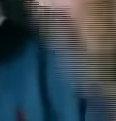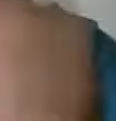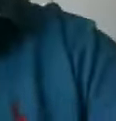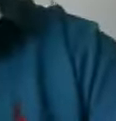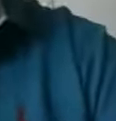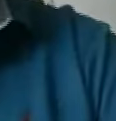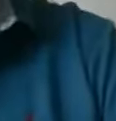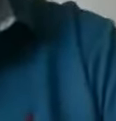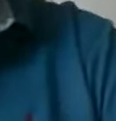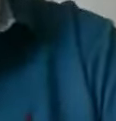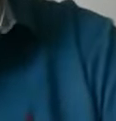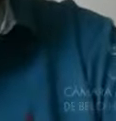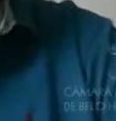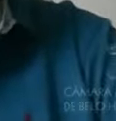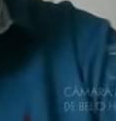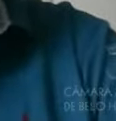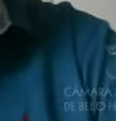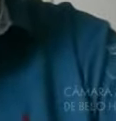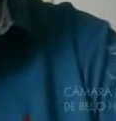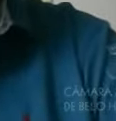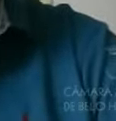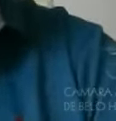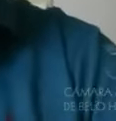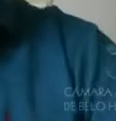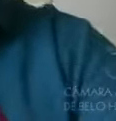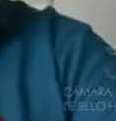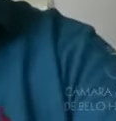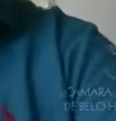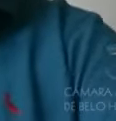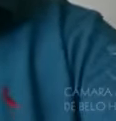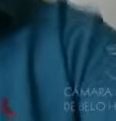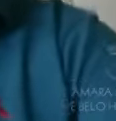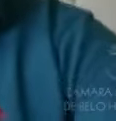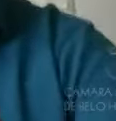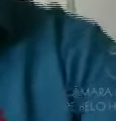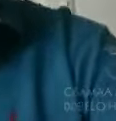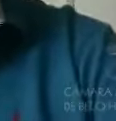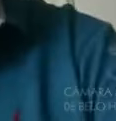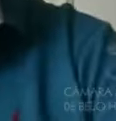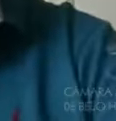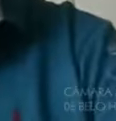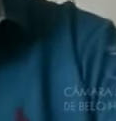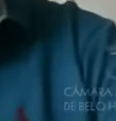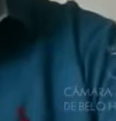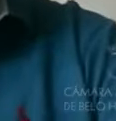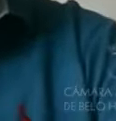Assessoria, vocês me escutam bem aí? Sim. Sim, vereador. Obrigado.